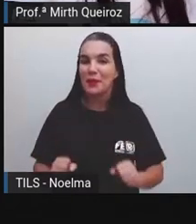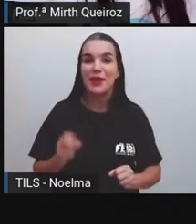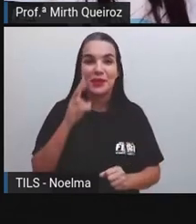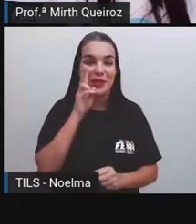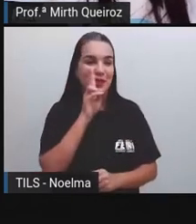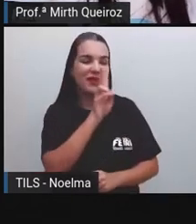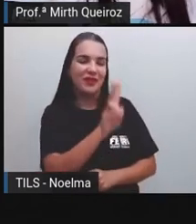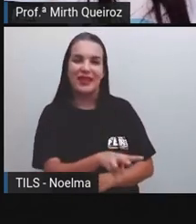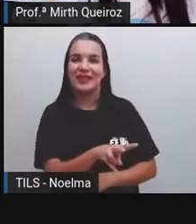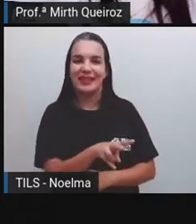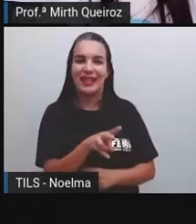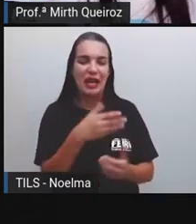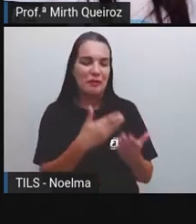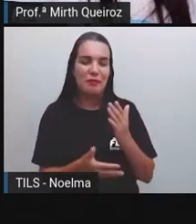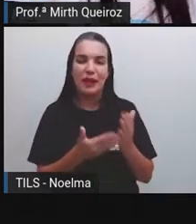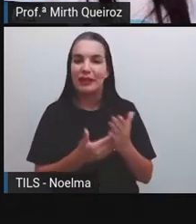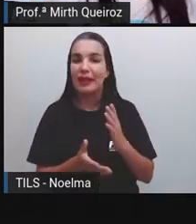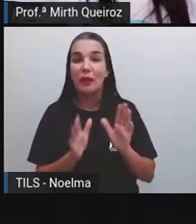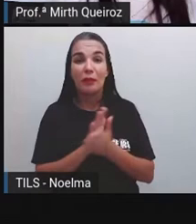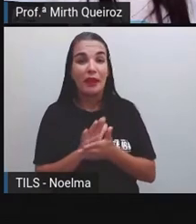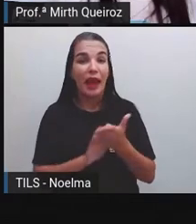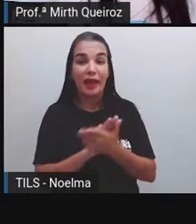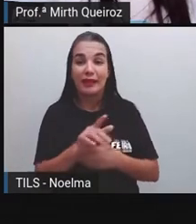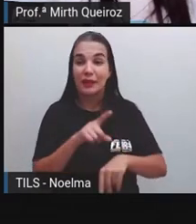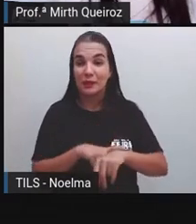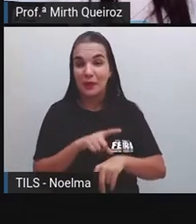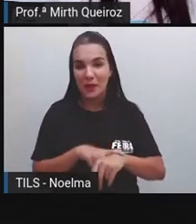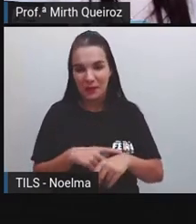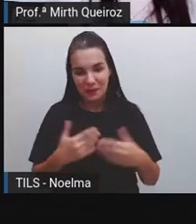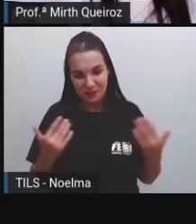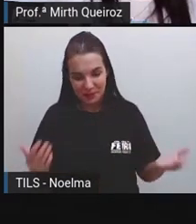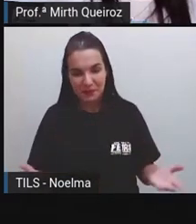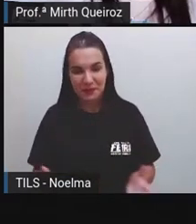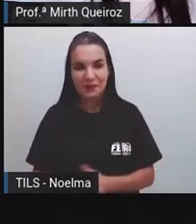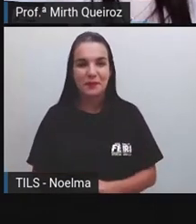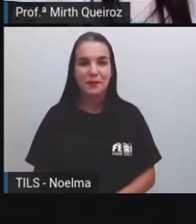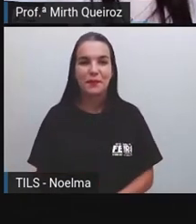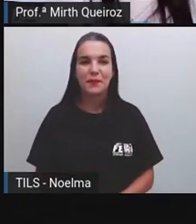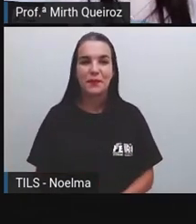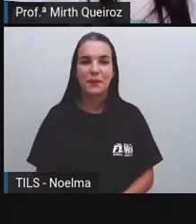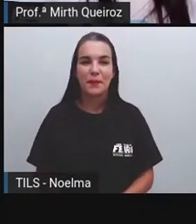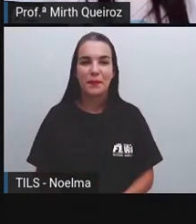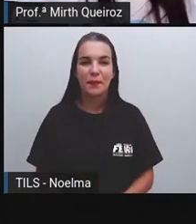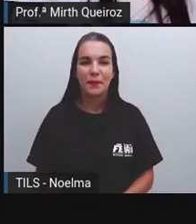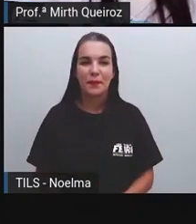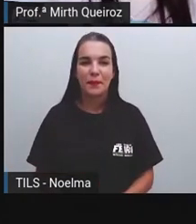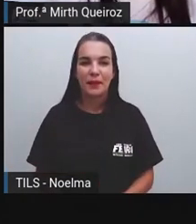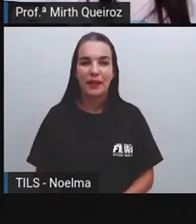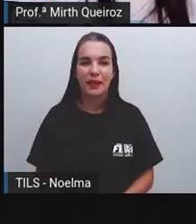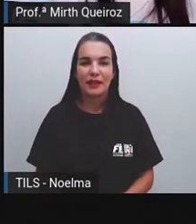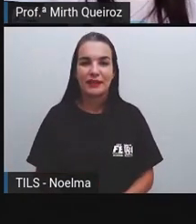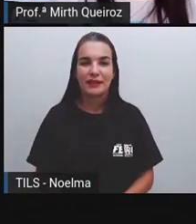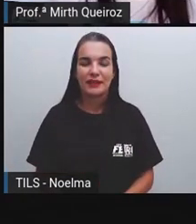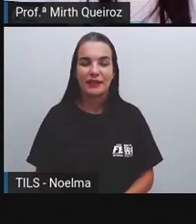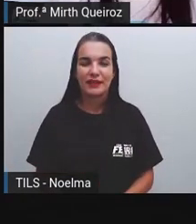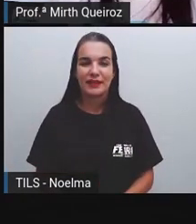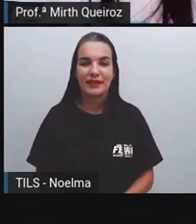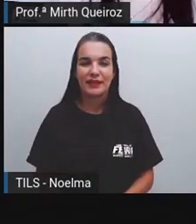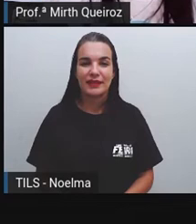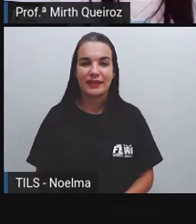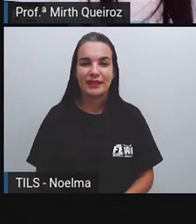momento Poderia ser acessada Essas informações Então começou A disputar